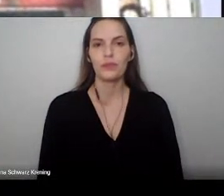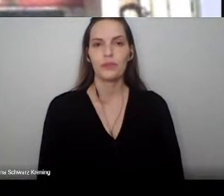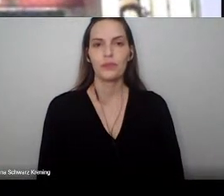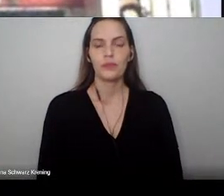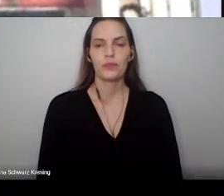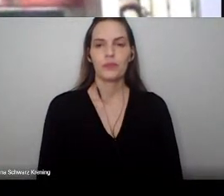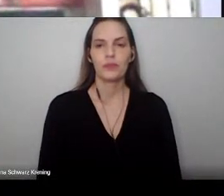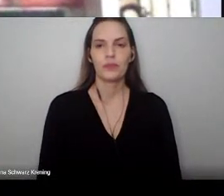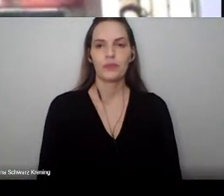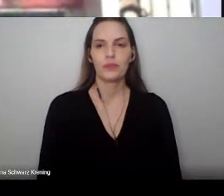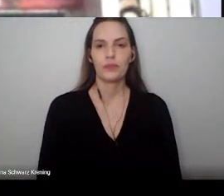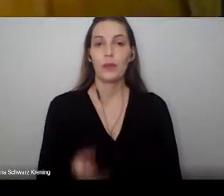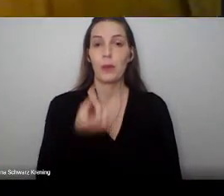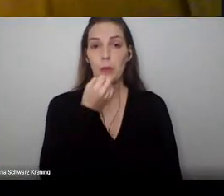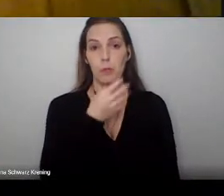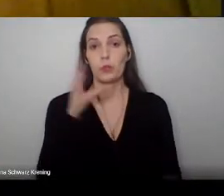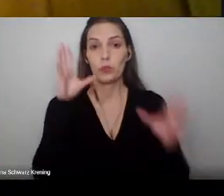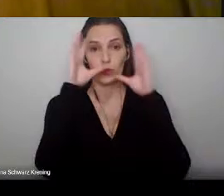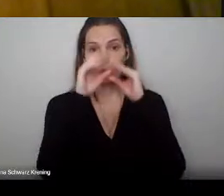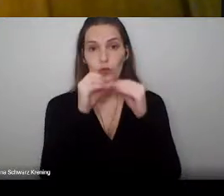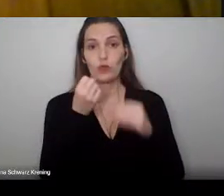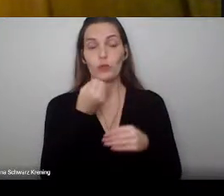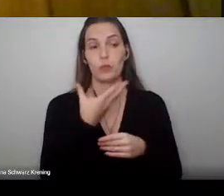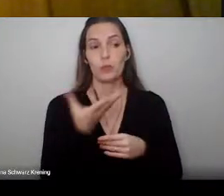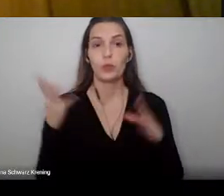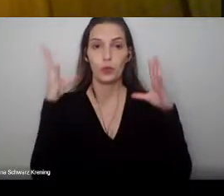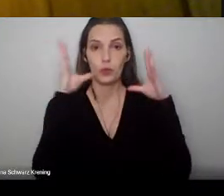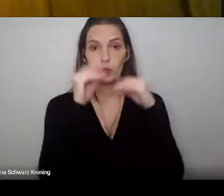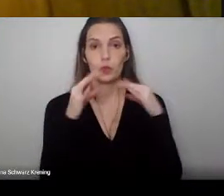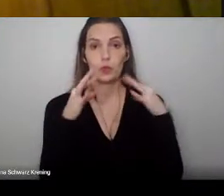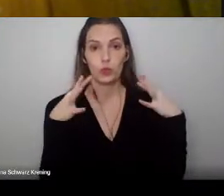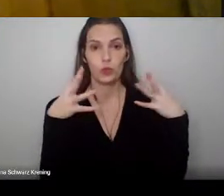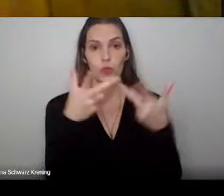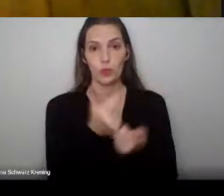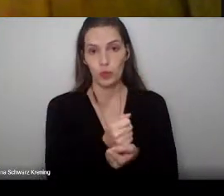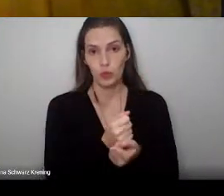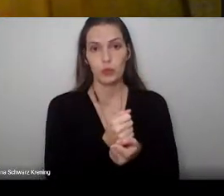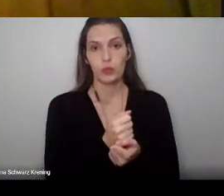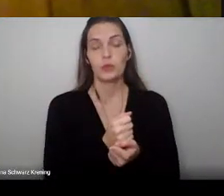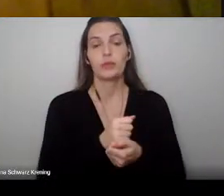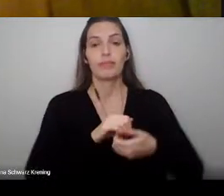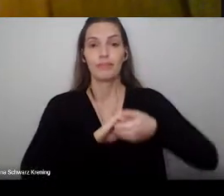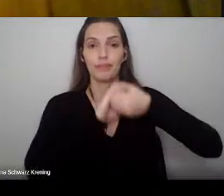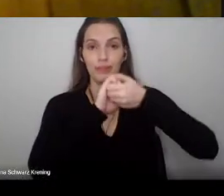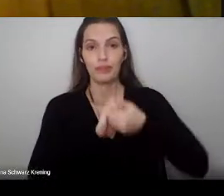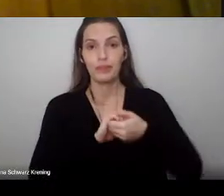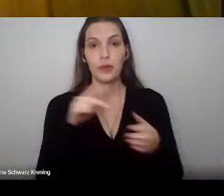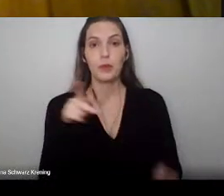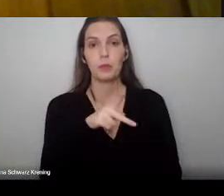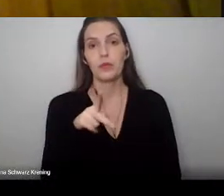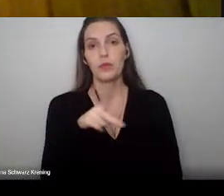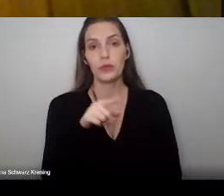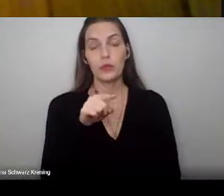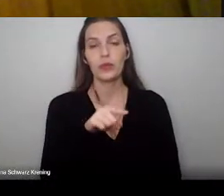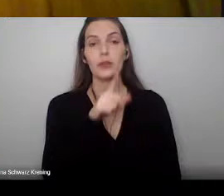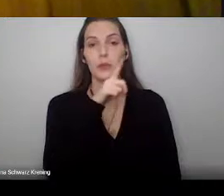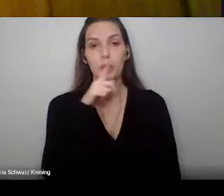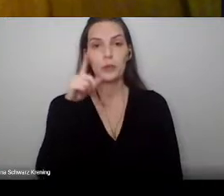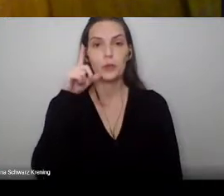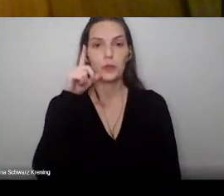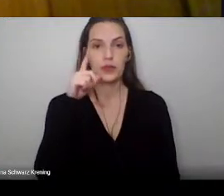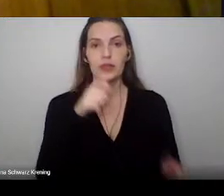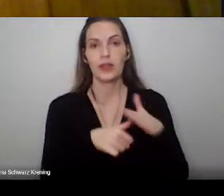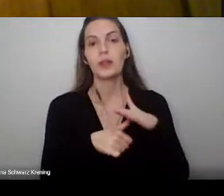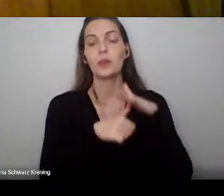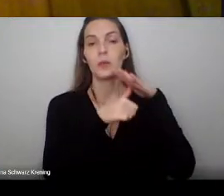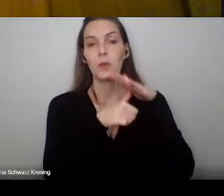Boa noite, boa noite a todos. Saúdo, primeiramente, a magnífica reitora, a professora Lúcia Campos Pelanda. Saúdo,